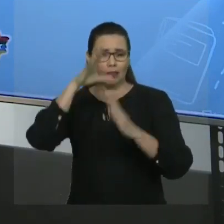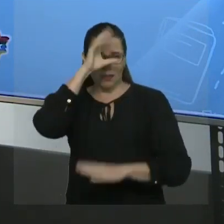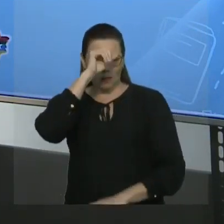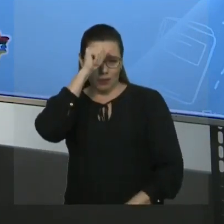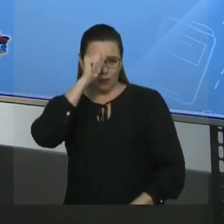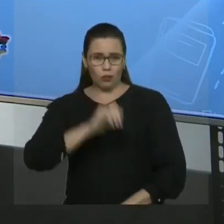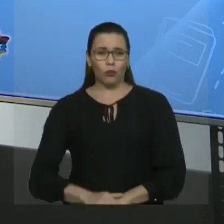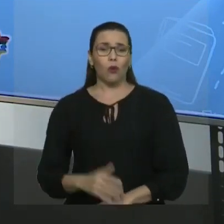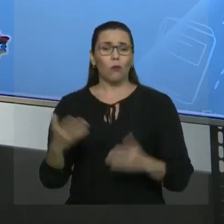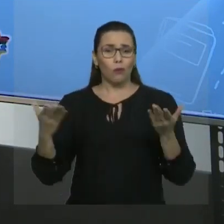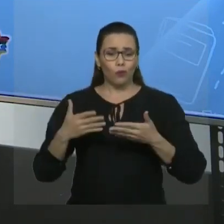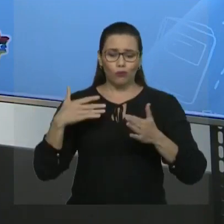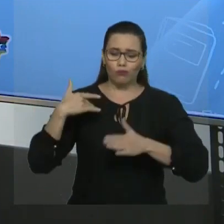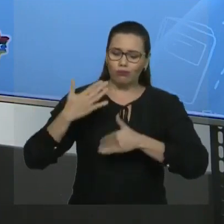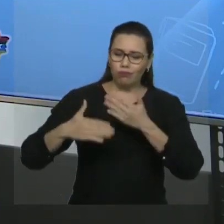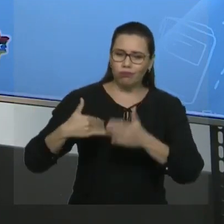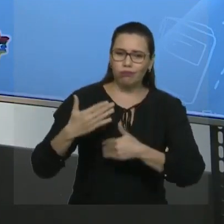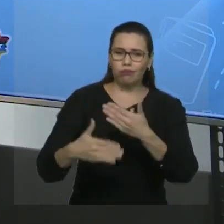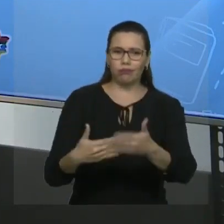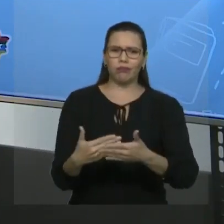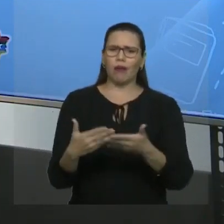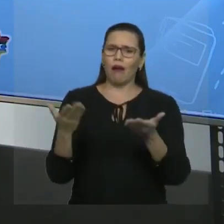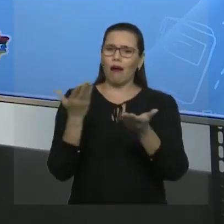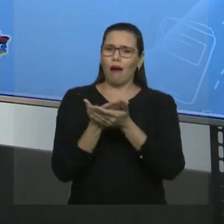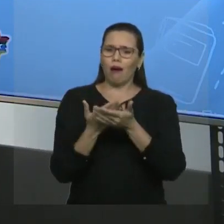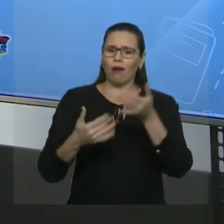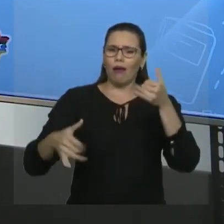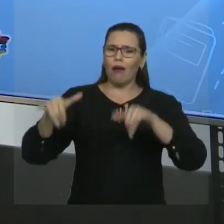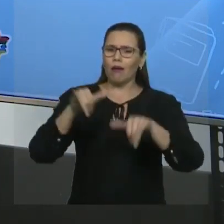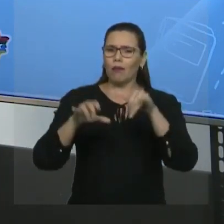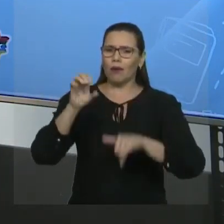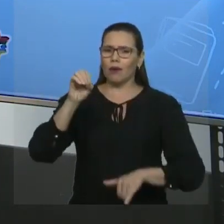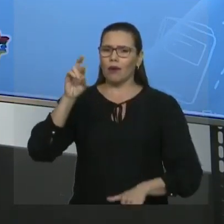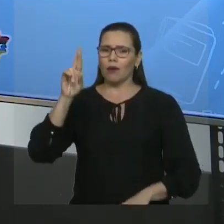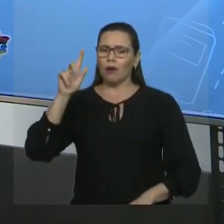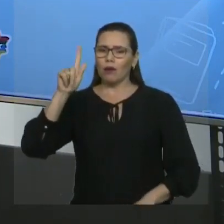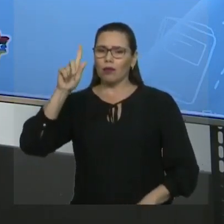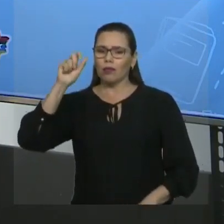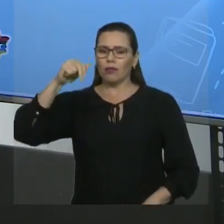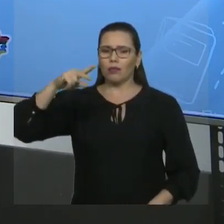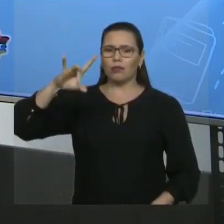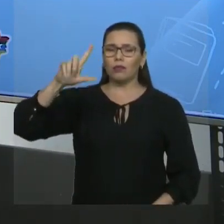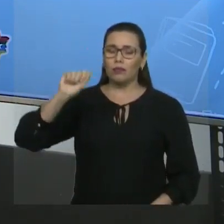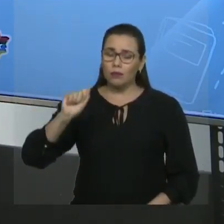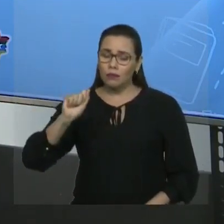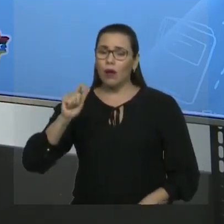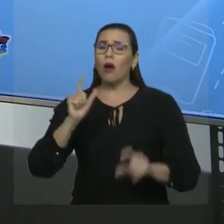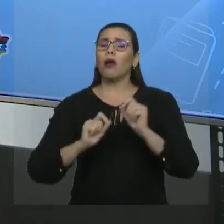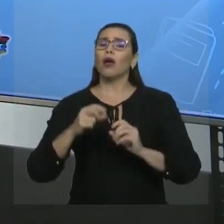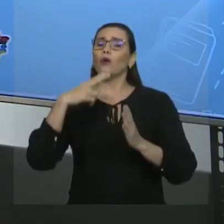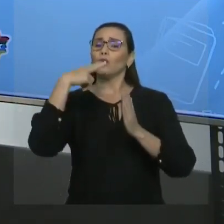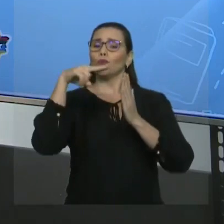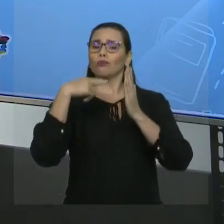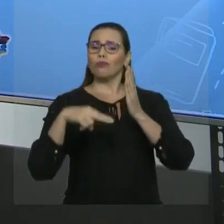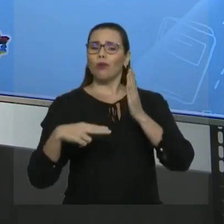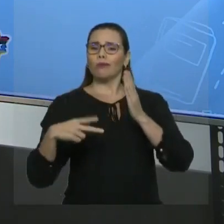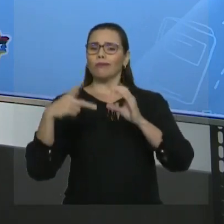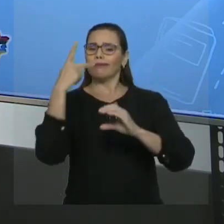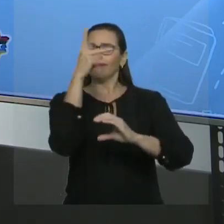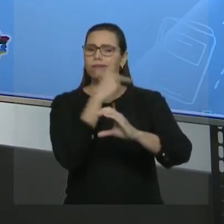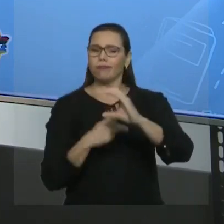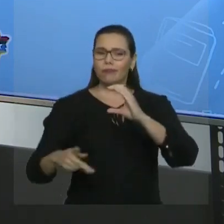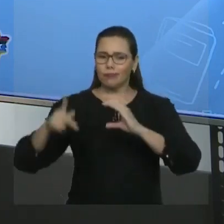dar continuidade à nossa aula de Química Orgânica, onde nós estamos vendo a nomenclatura dos hidrocarbonetos.